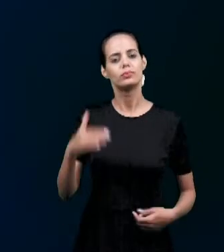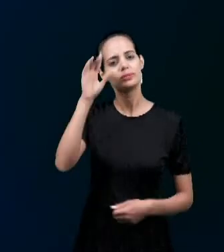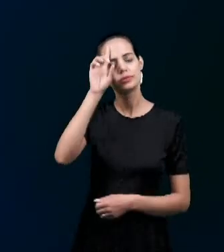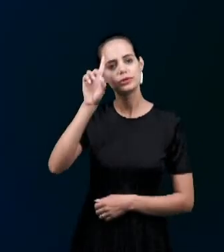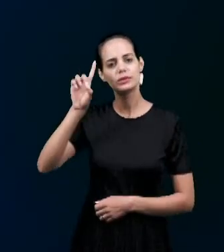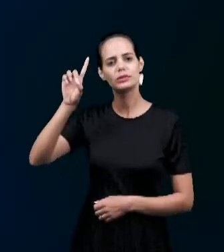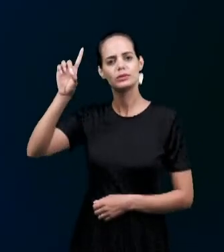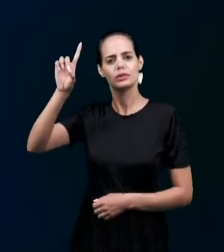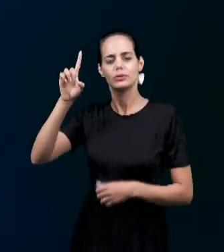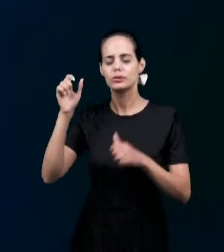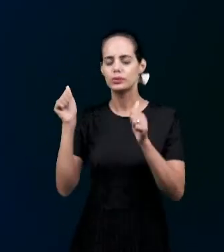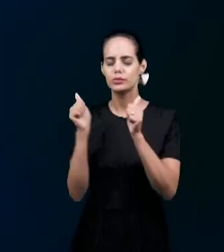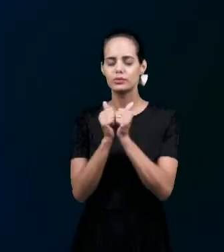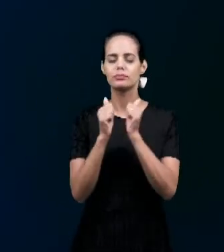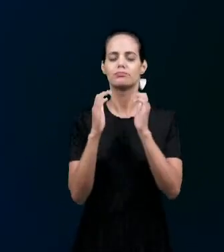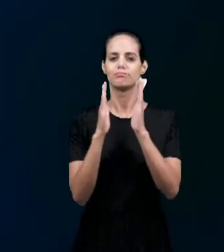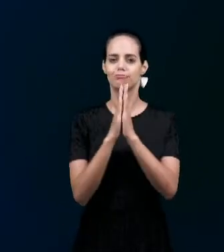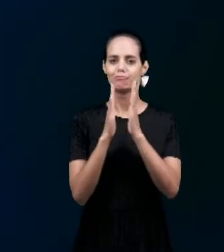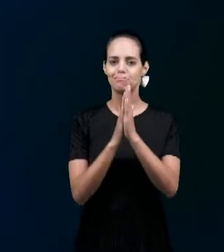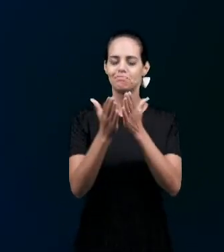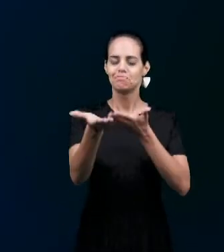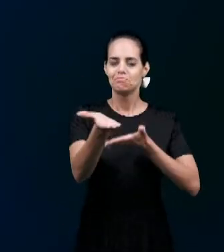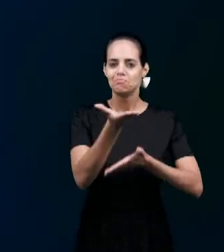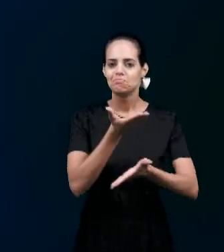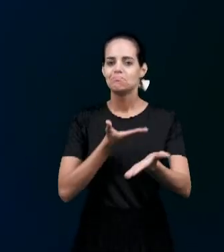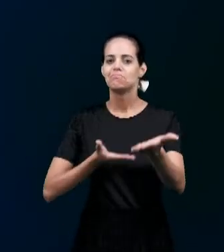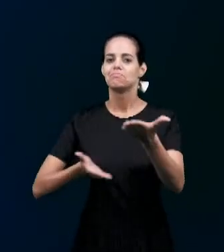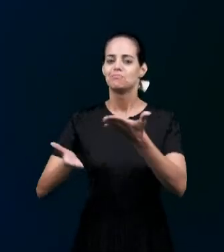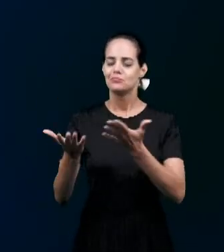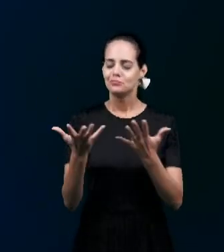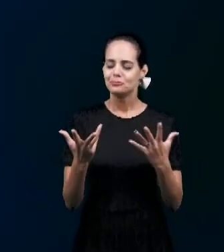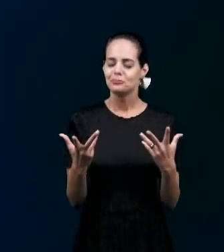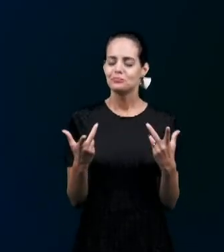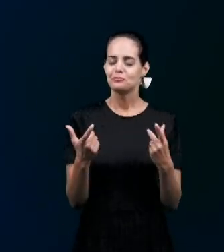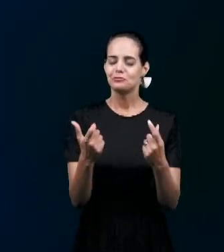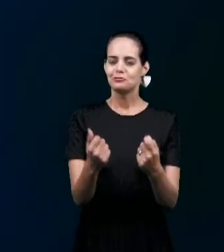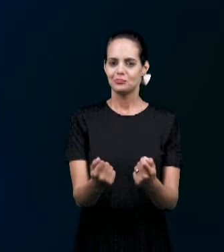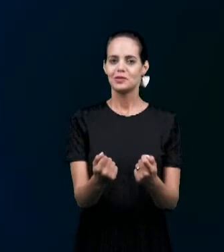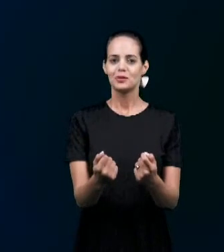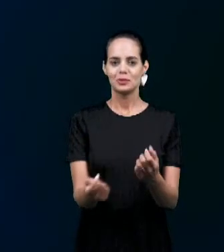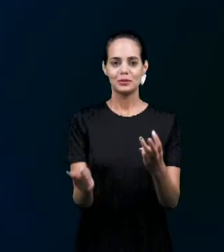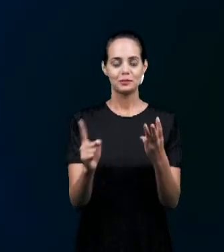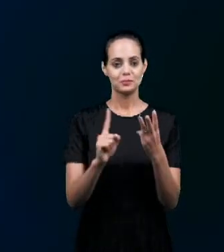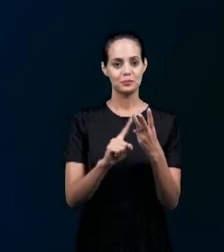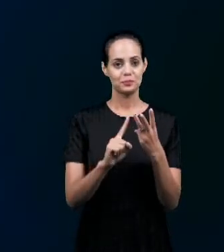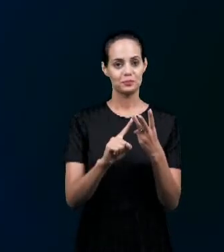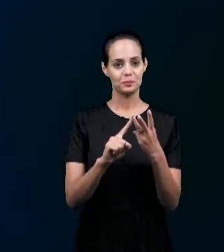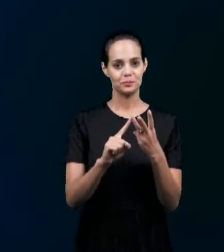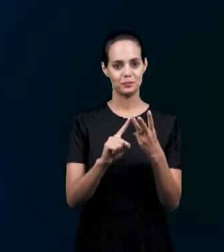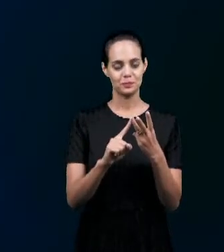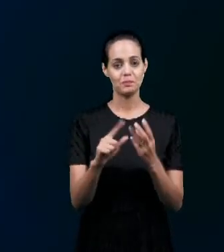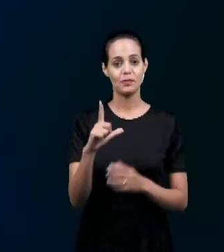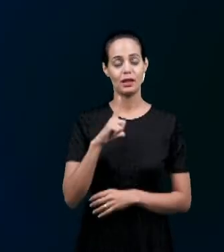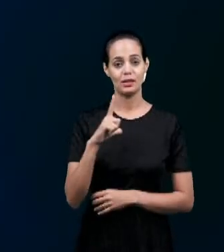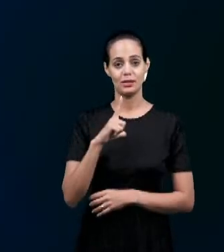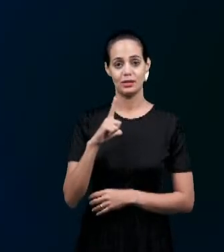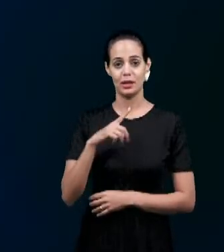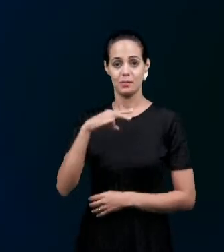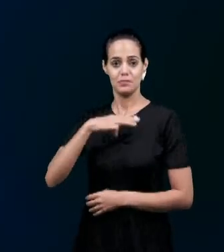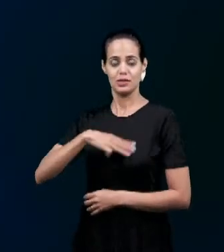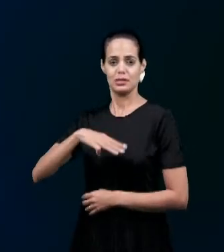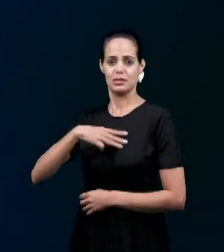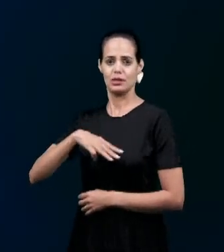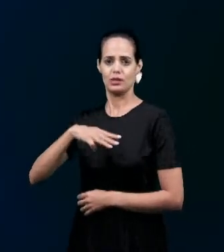Orando uns pelos outros Isso é muito maravilhoso E por último Alcançar misericórdia Alcançais